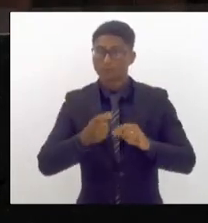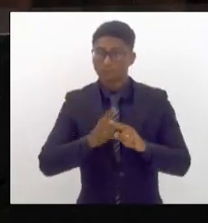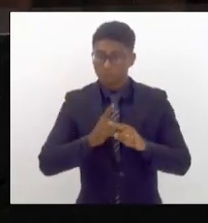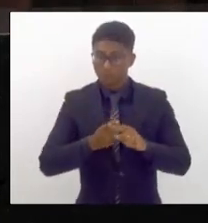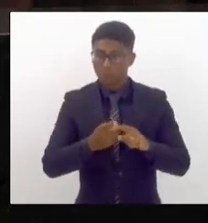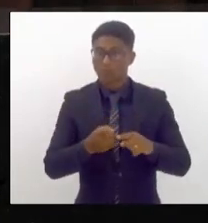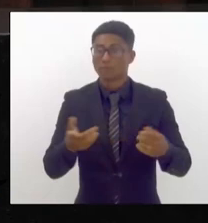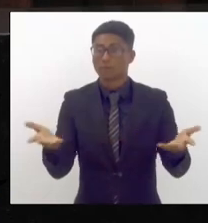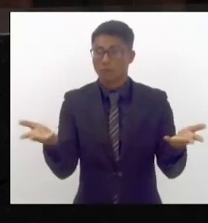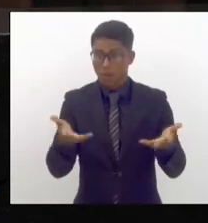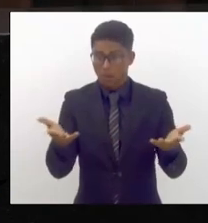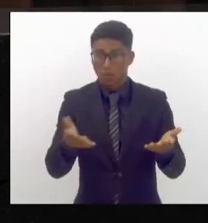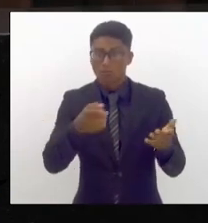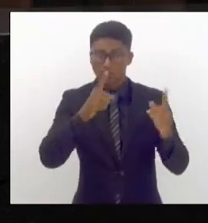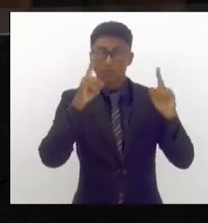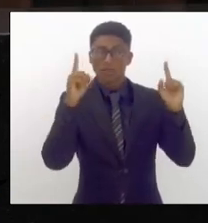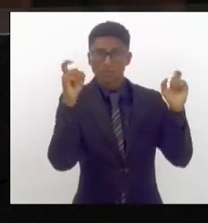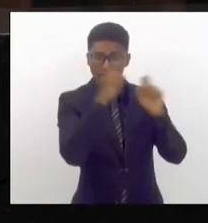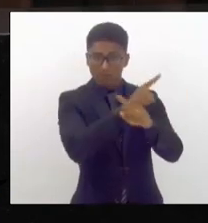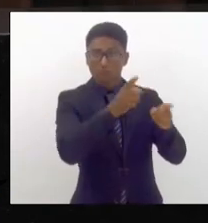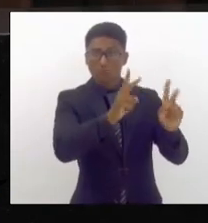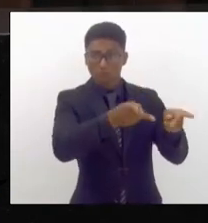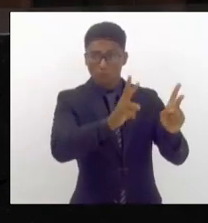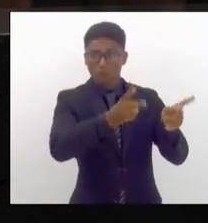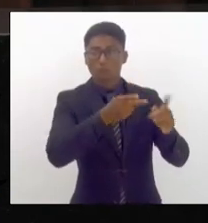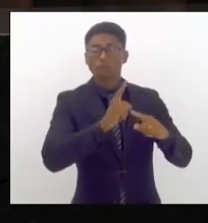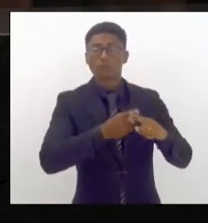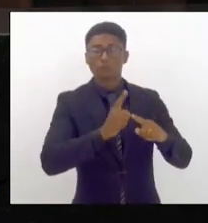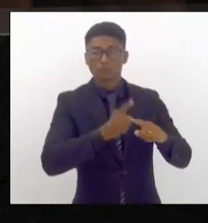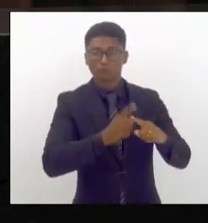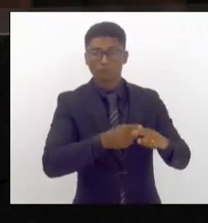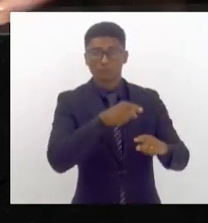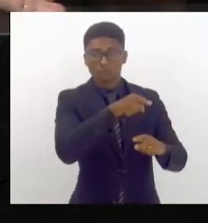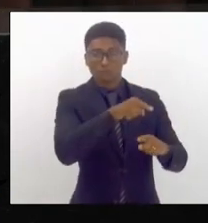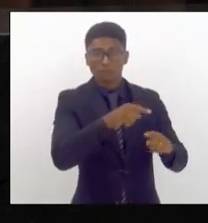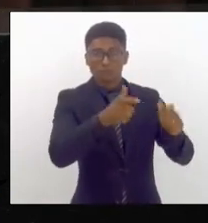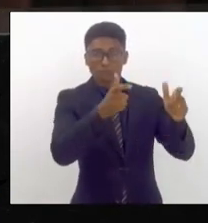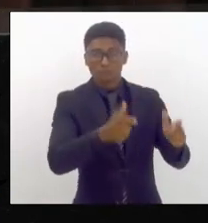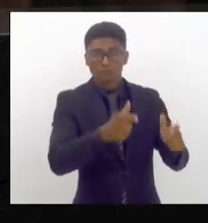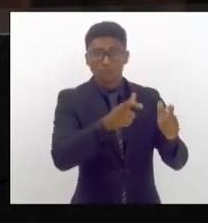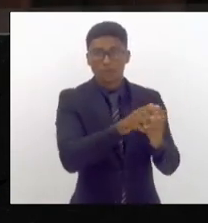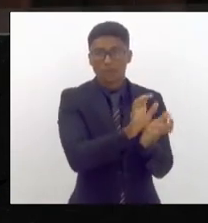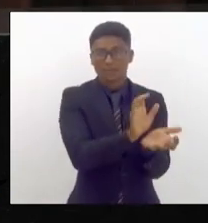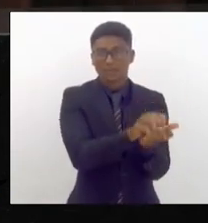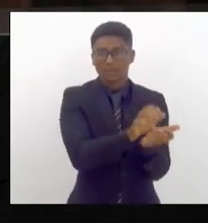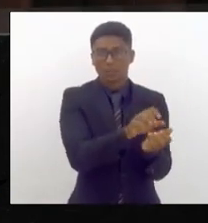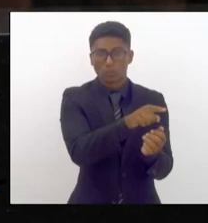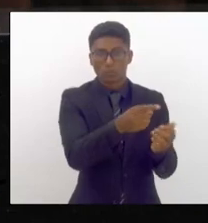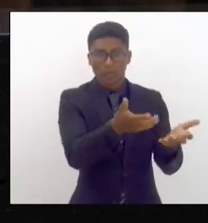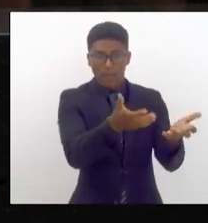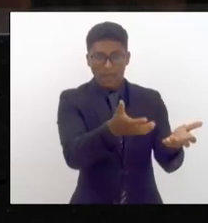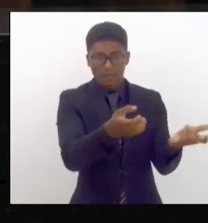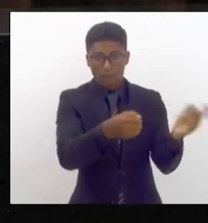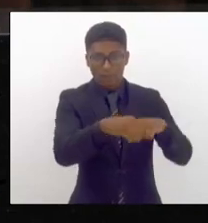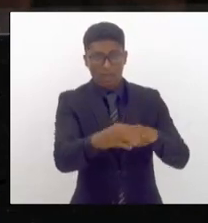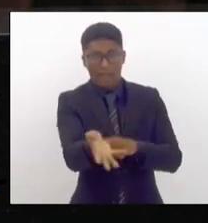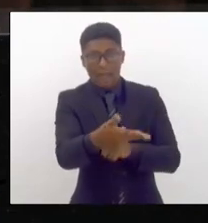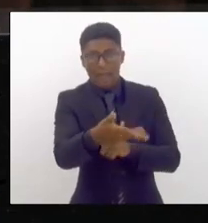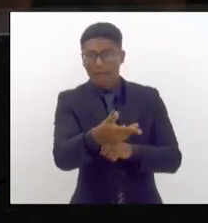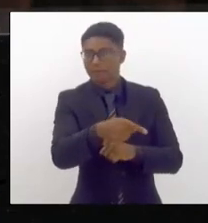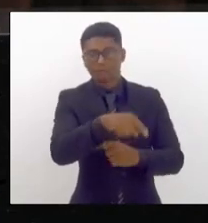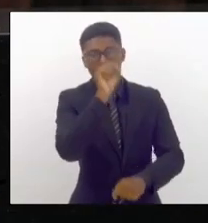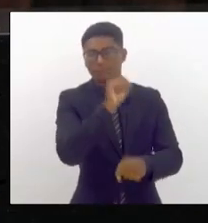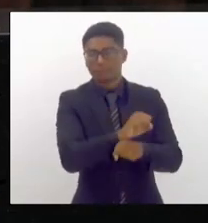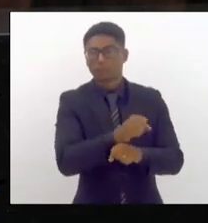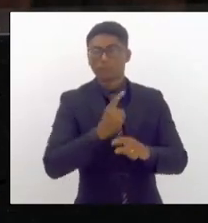se encontra em dificuldade ainda porque o ramal de Santa Cruz que ia voltar ao expresso deixou de ser expresso passou a